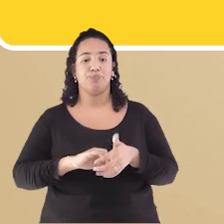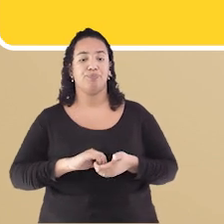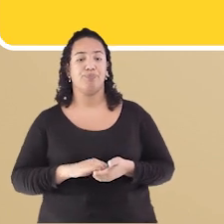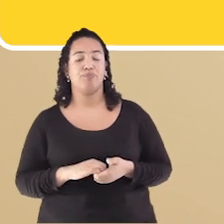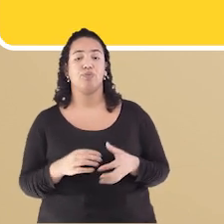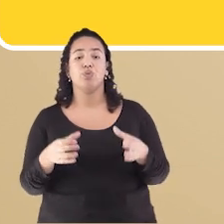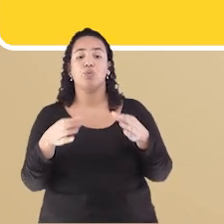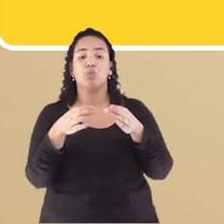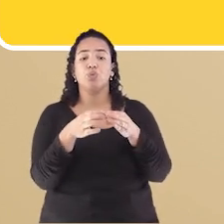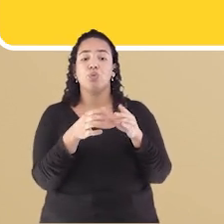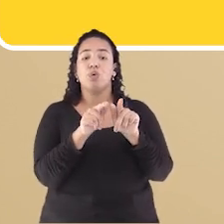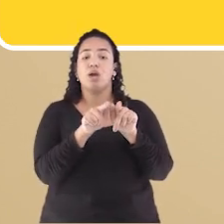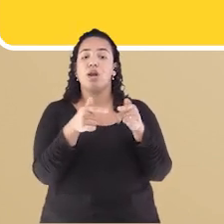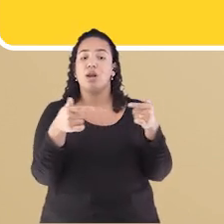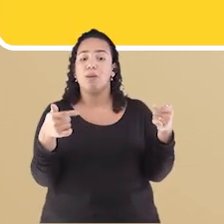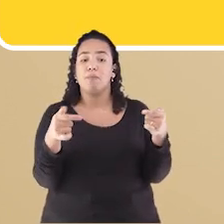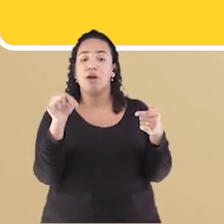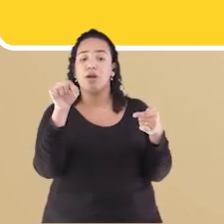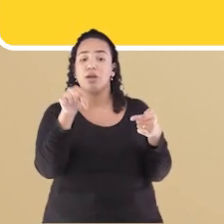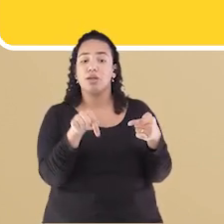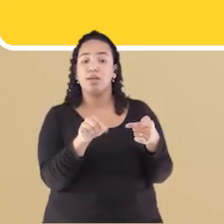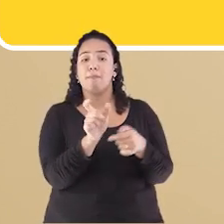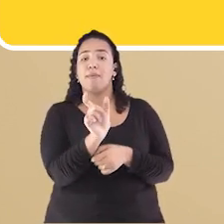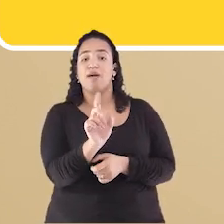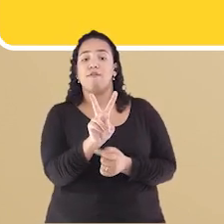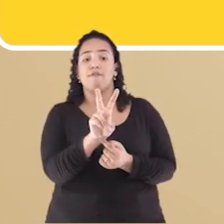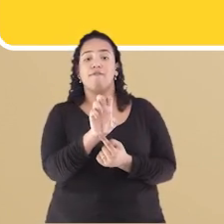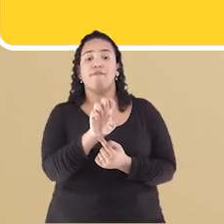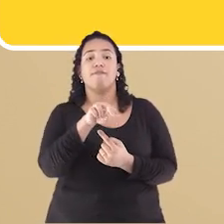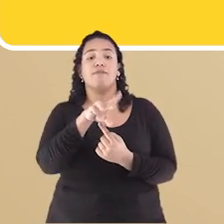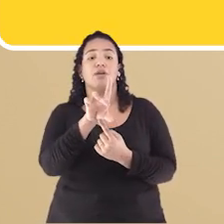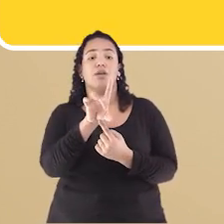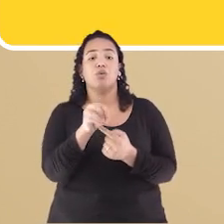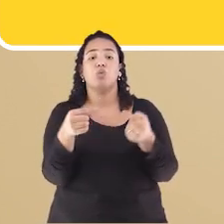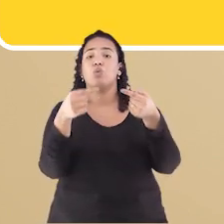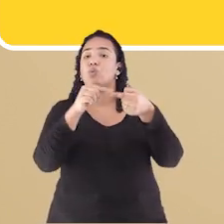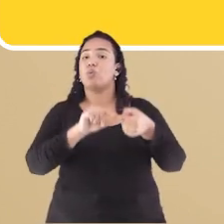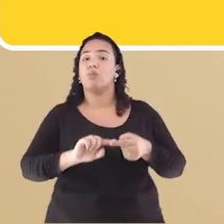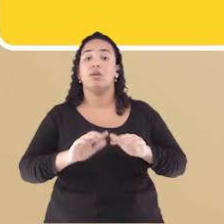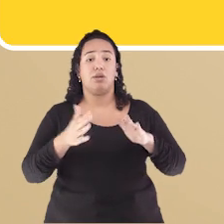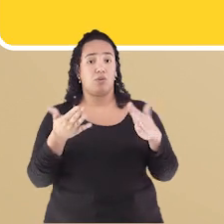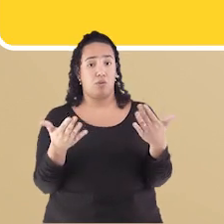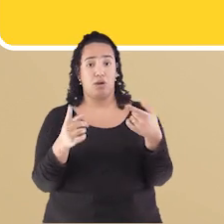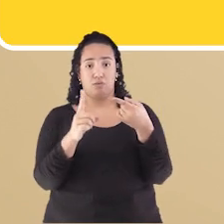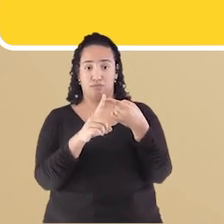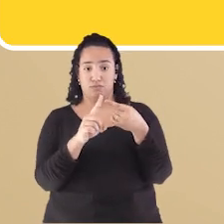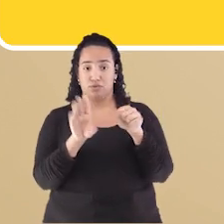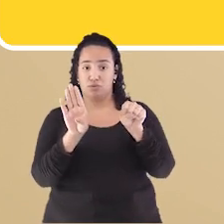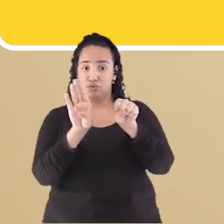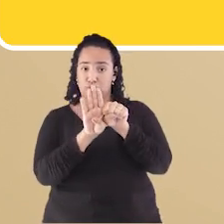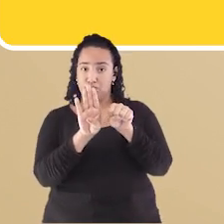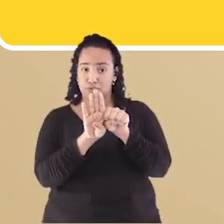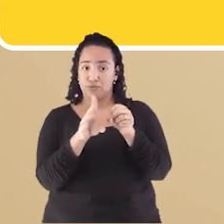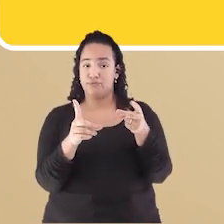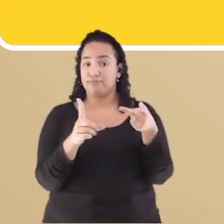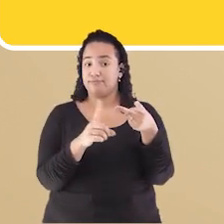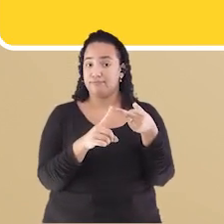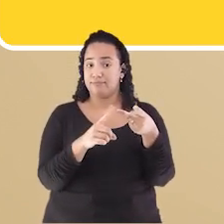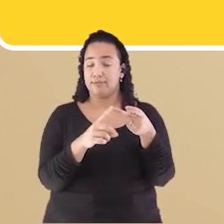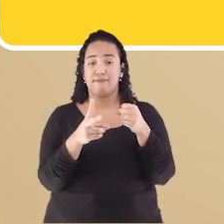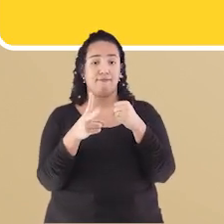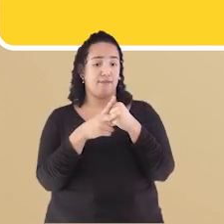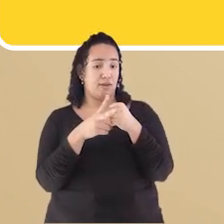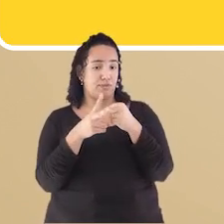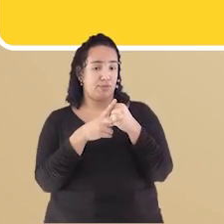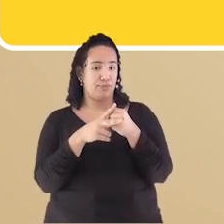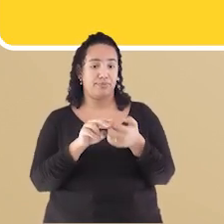A qual classe gramatical Pertence a palavra Vendo? Letra A Substantivo